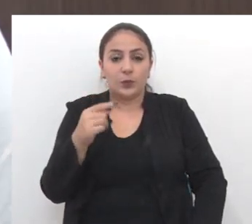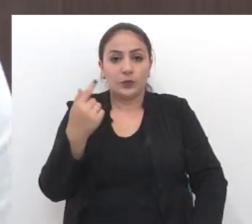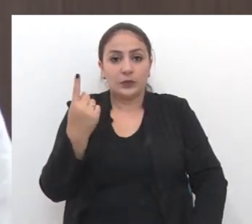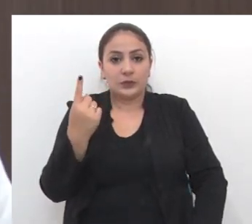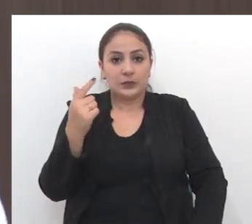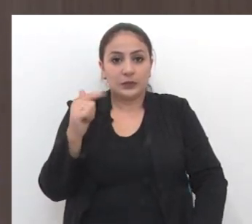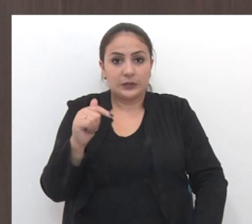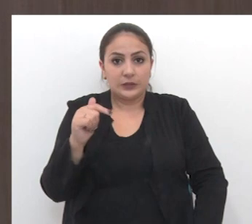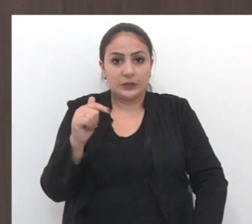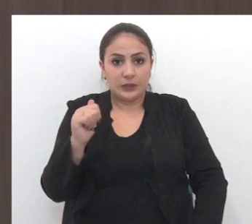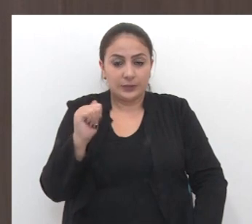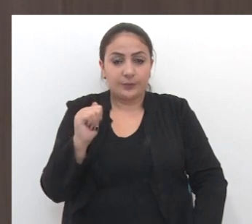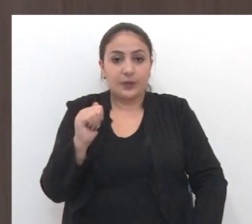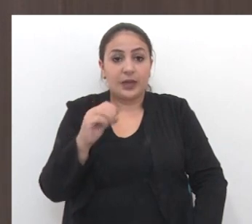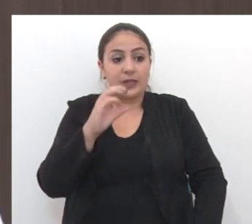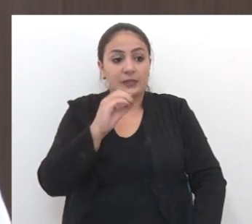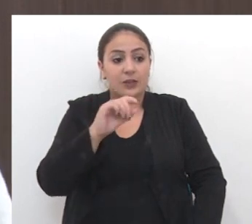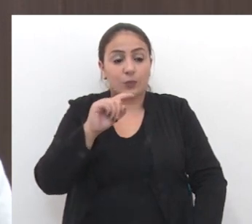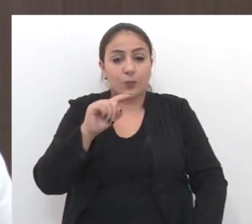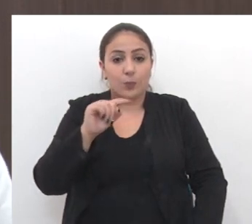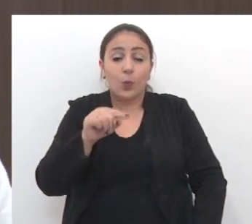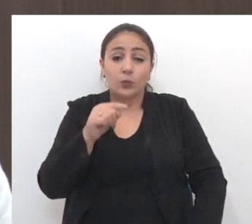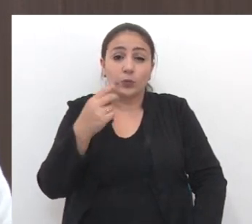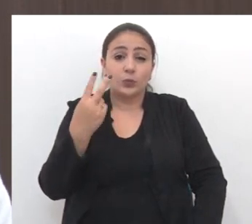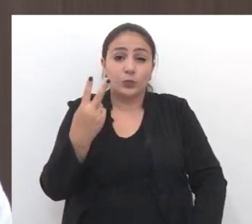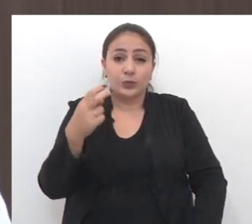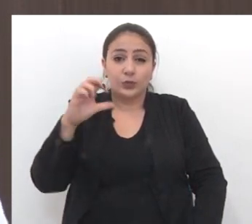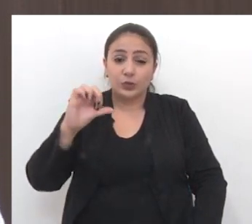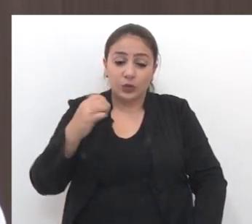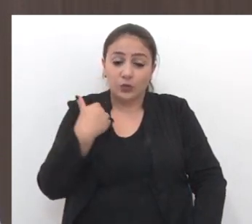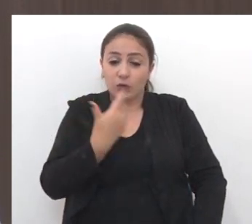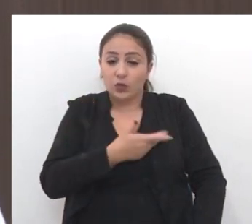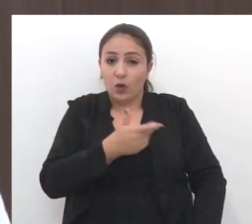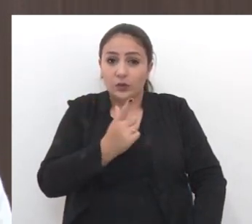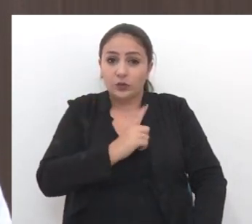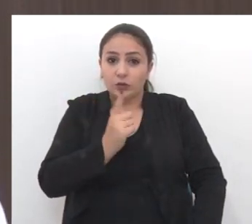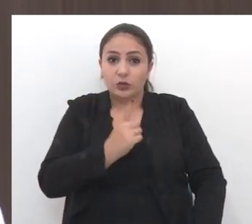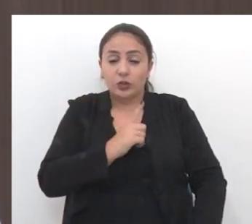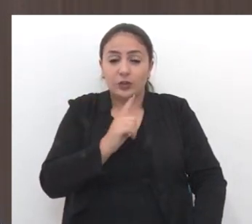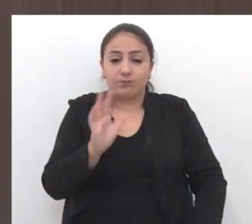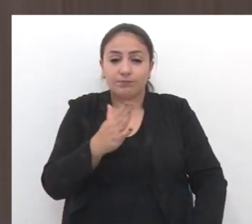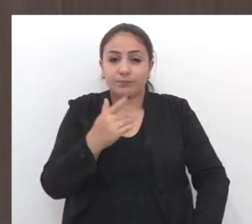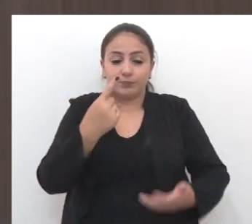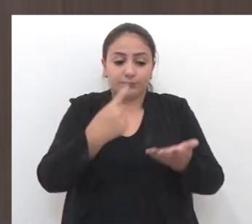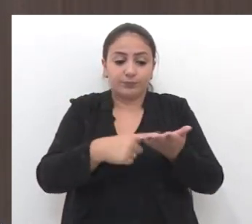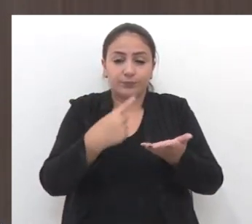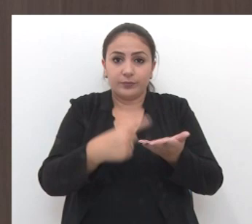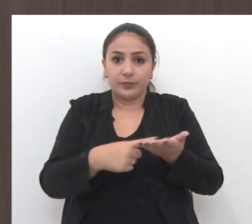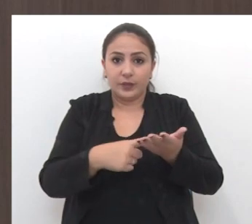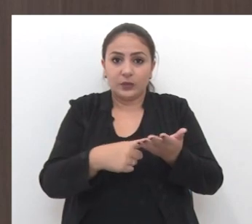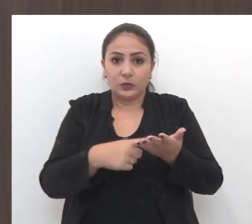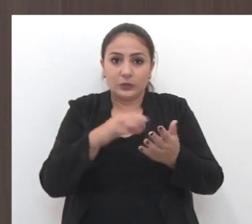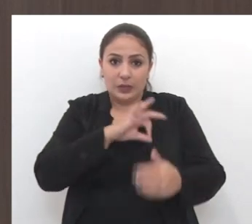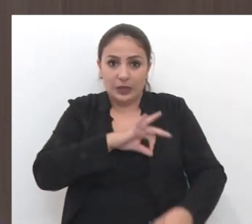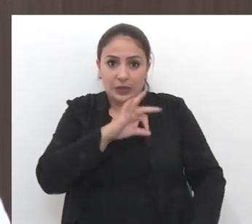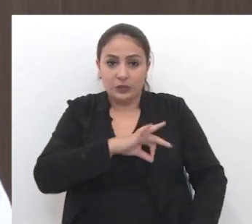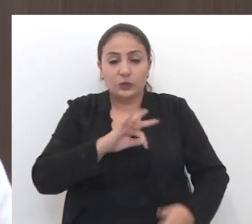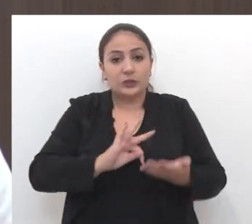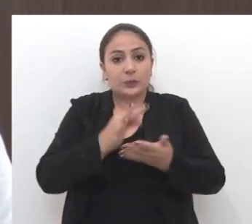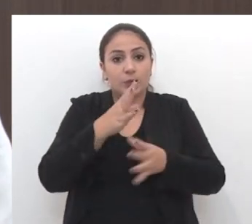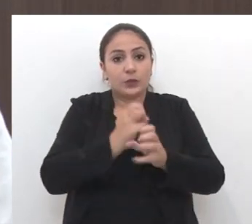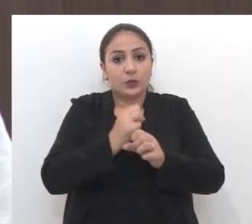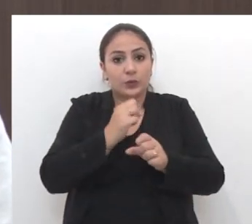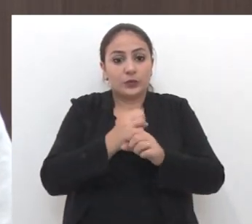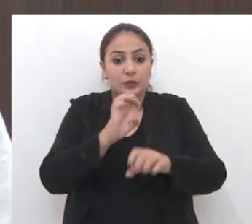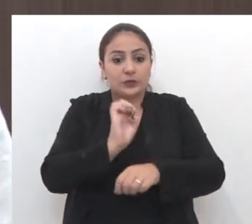,17 para 3,89. Era 0,29. Nós tínhamos margens no comprometimento da Folha, visto que o Tribunal de Contas do